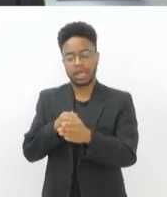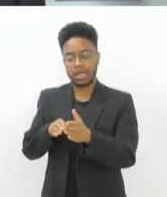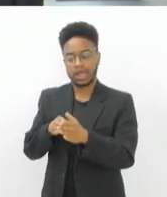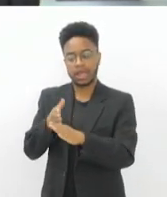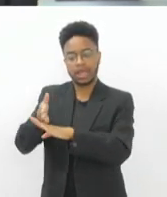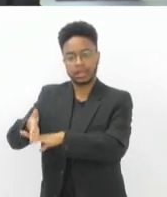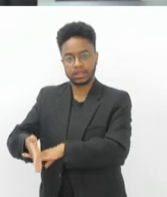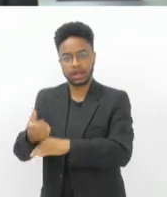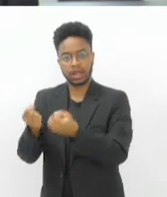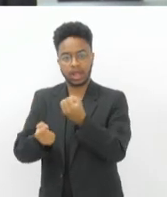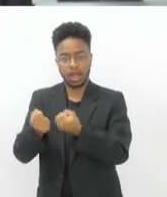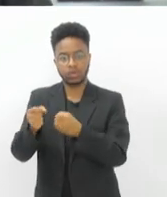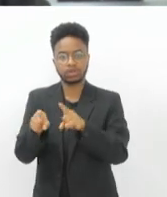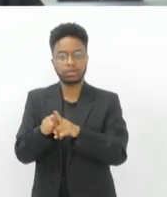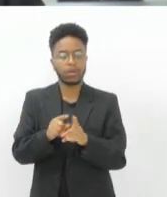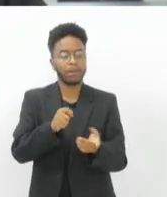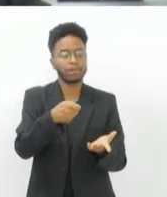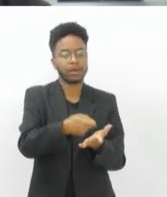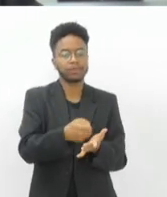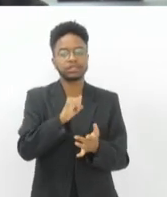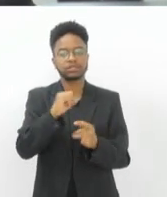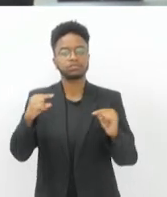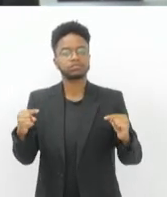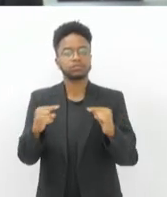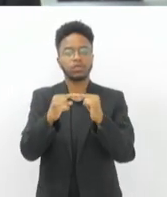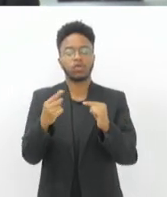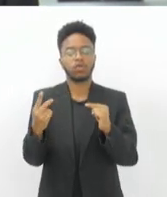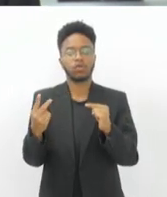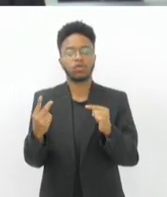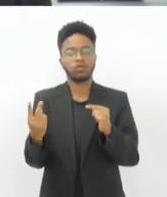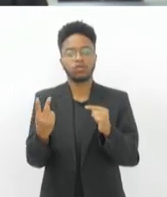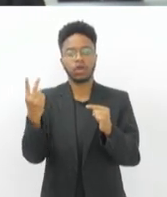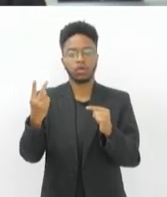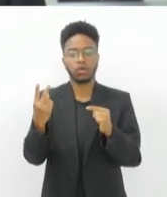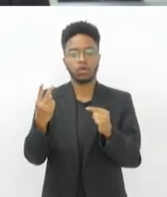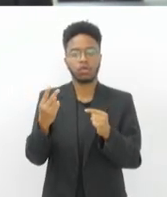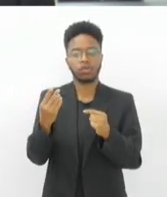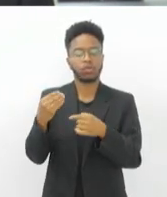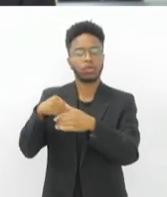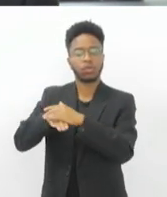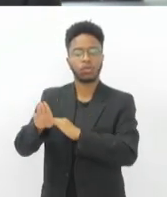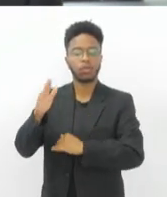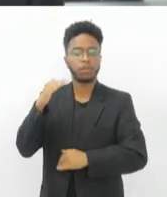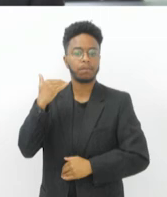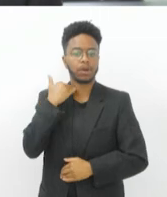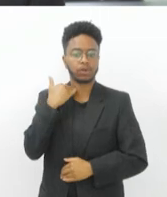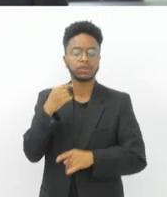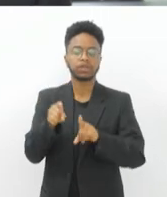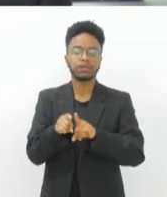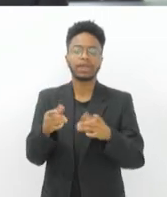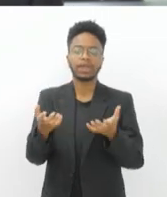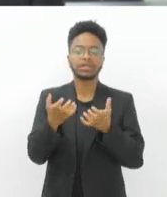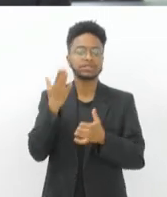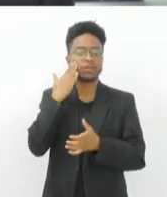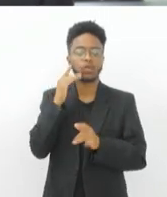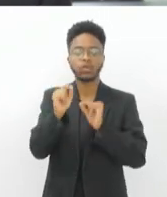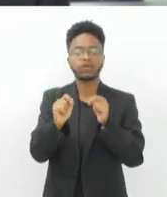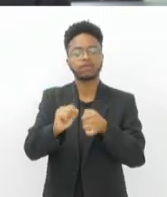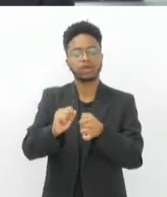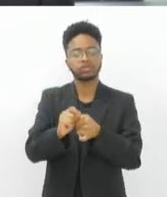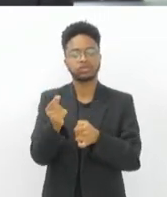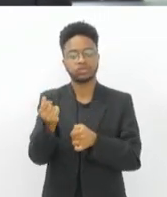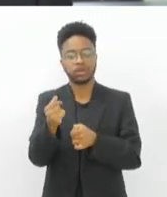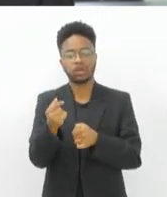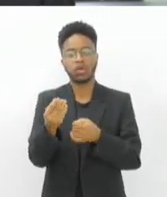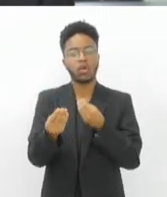pagamento, se bate com o valor depositado em conta e depois a gente quer saber para onde vai esse dinheiro, o que é feito com a destinação